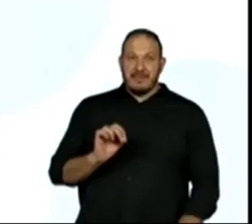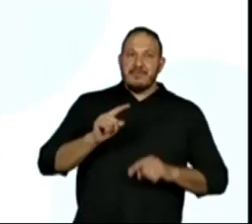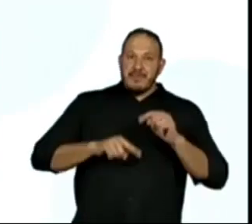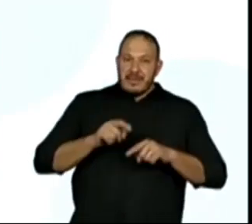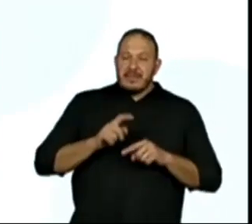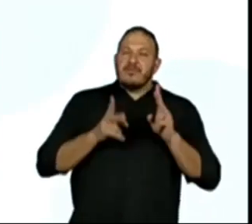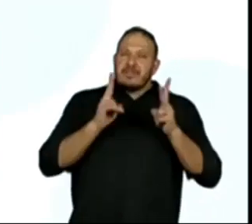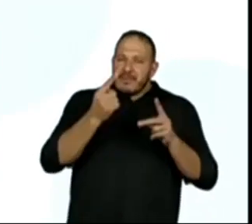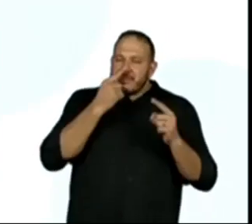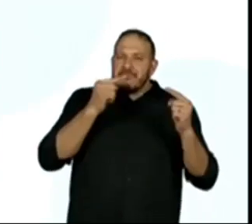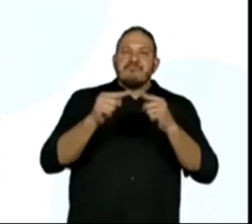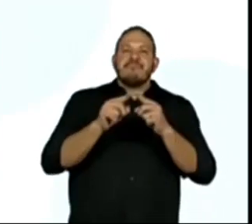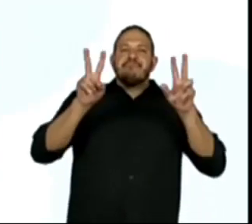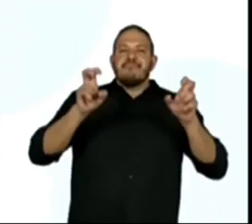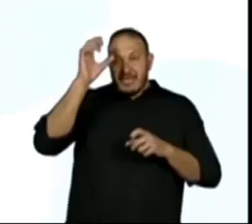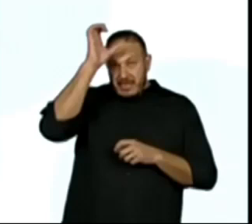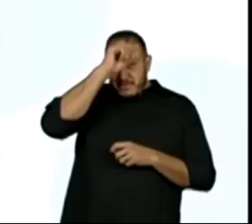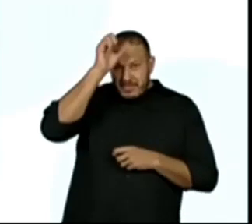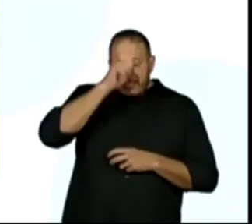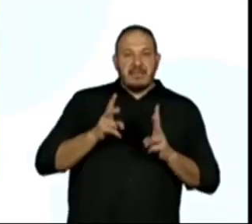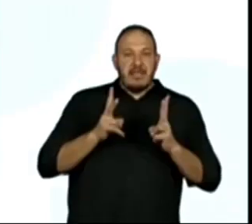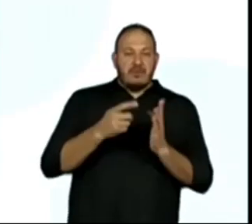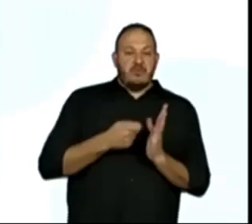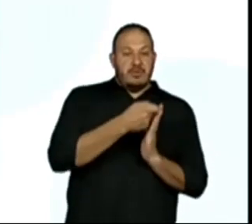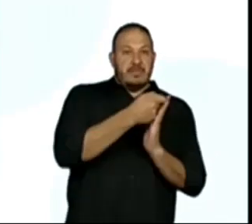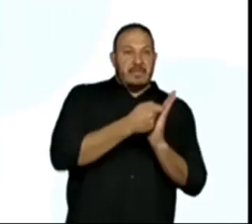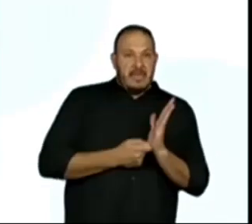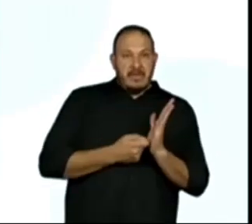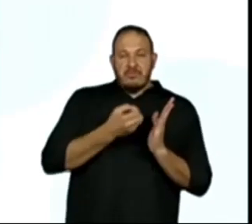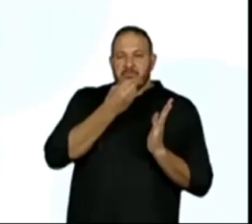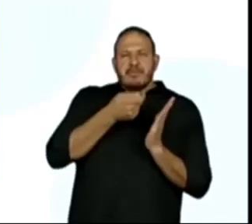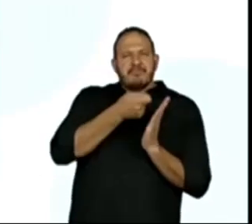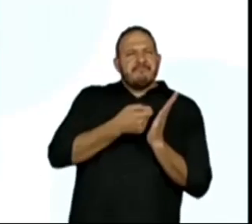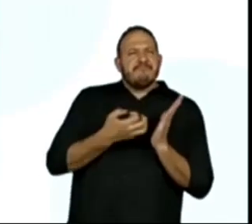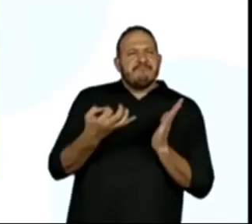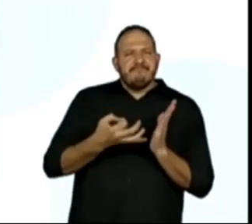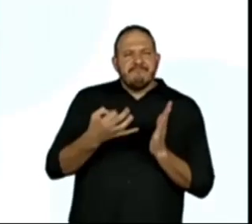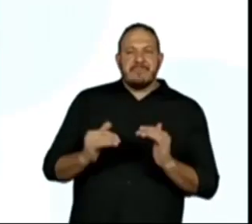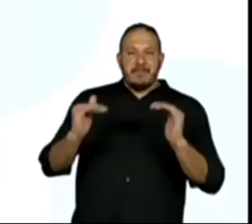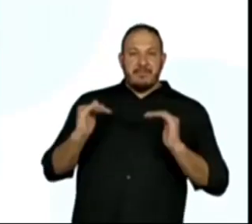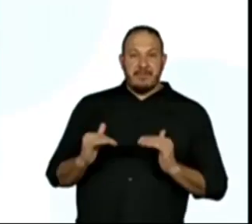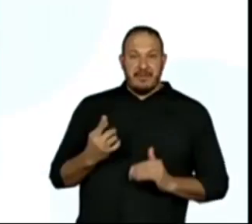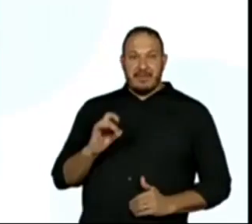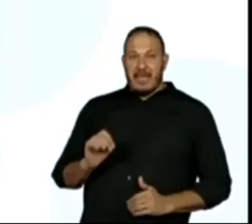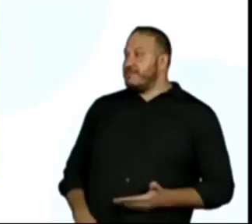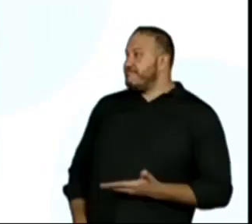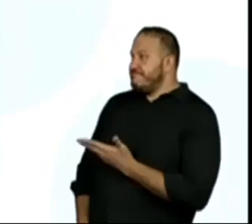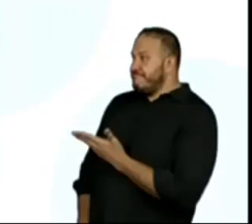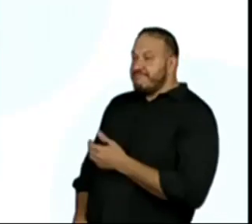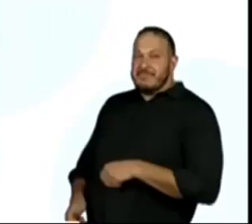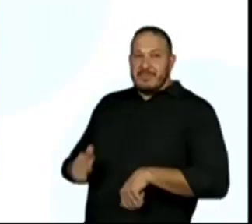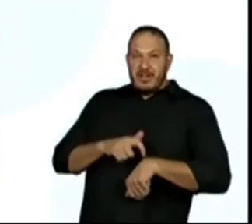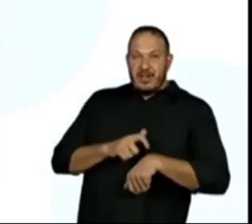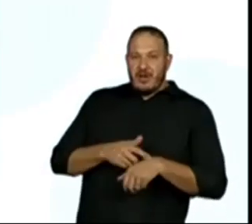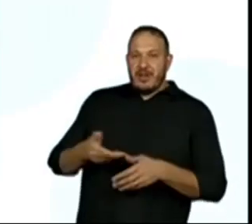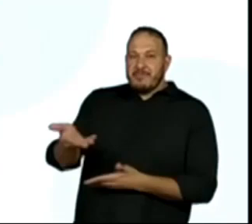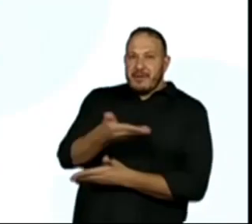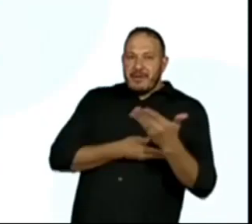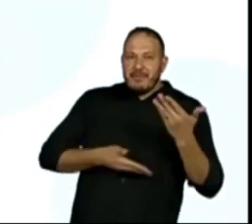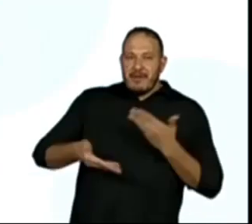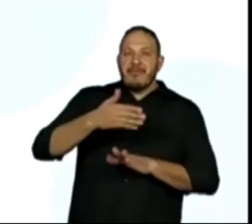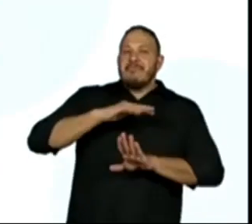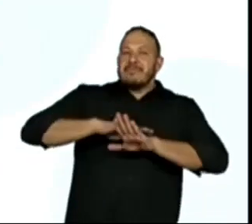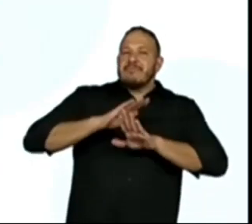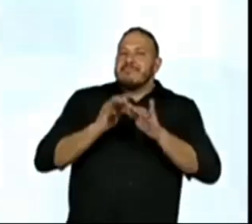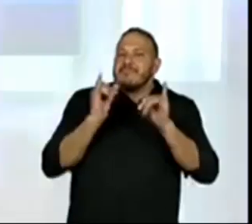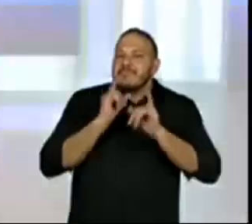referente ao capítulo Um Texto Bem Escrito, é hora de compartilhar para informar. E aí